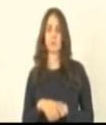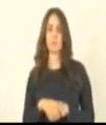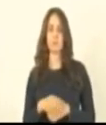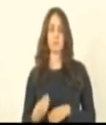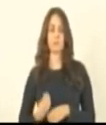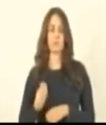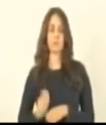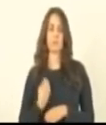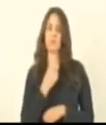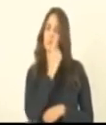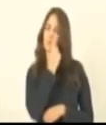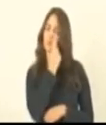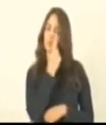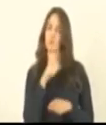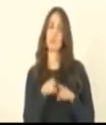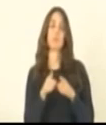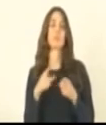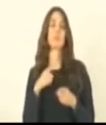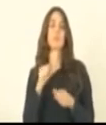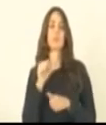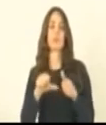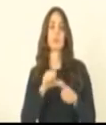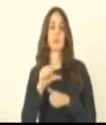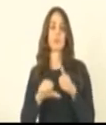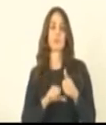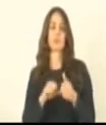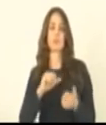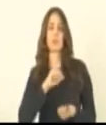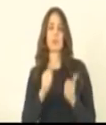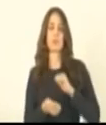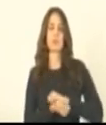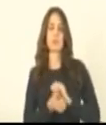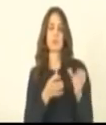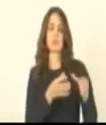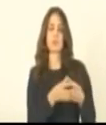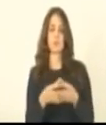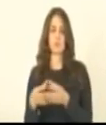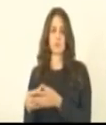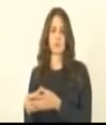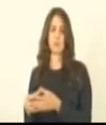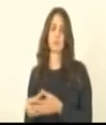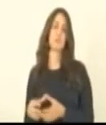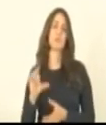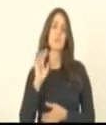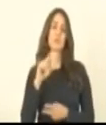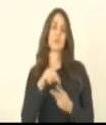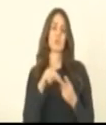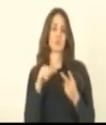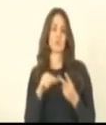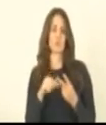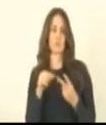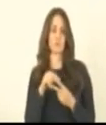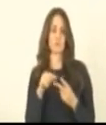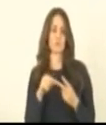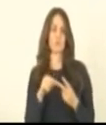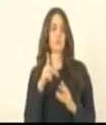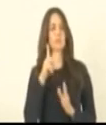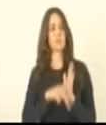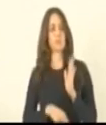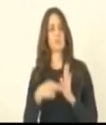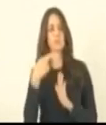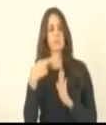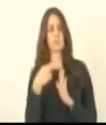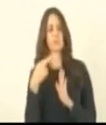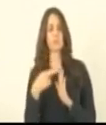Dari, porque como nós temos aqui a alteração e a adequação das comissões, restam apenas duas, que está, inclusive, no projeto de resolução.